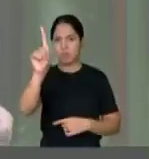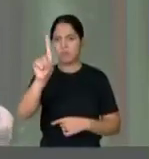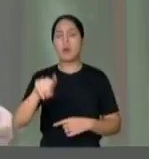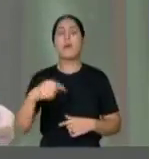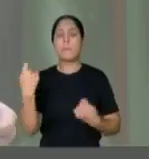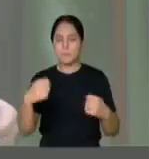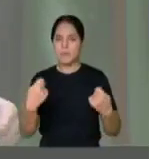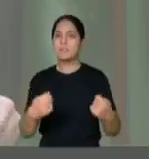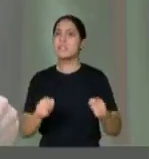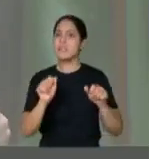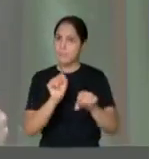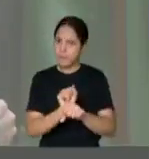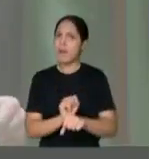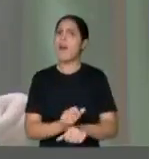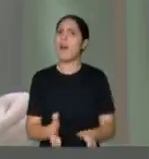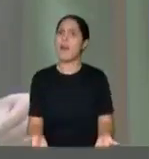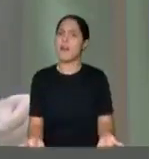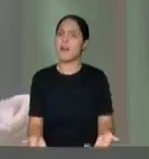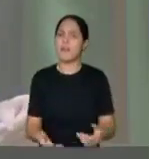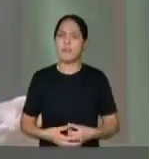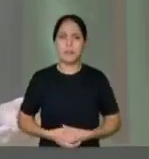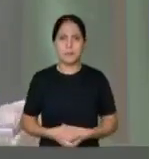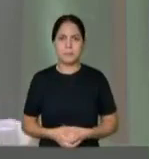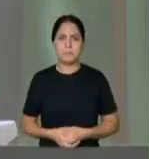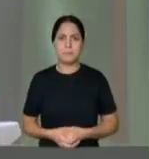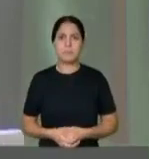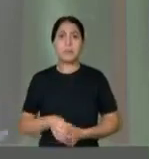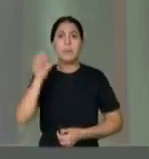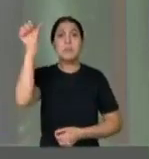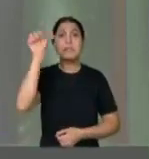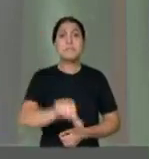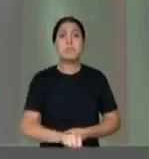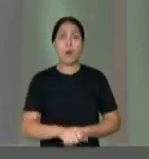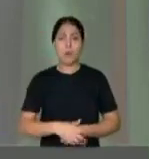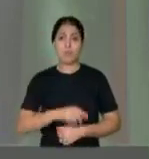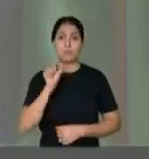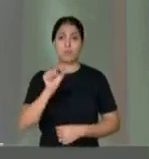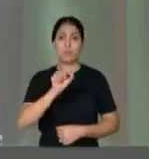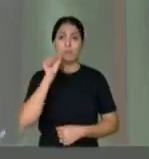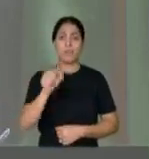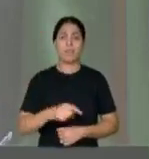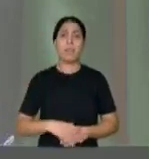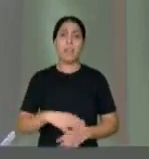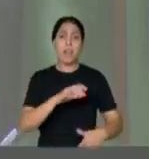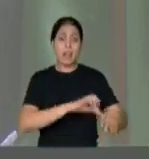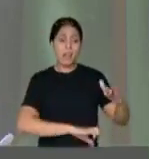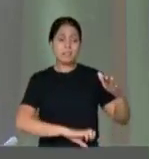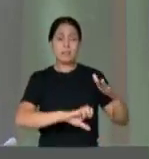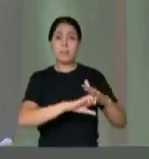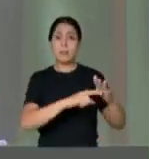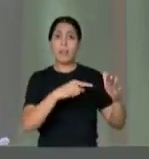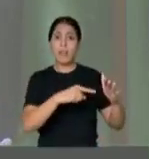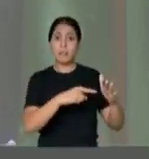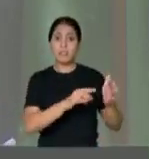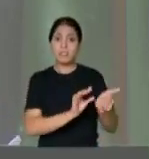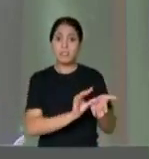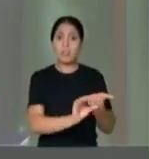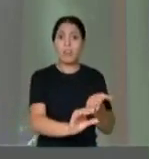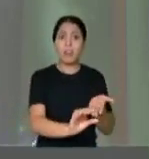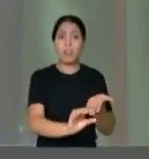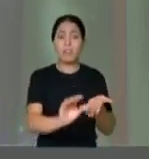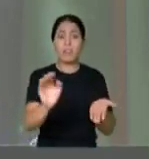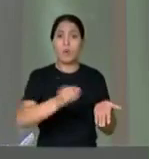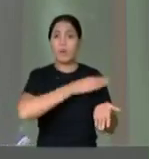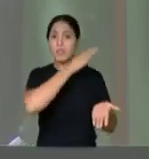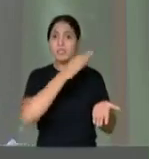precisa cessar. Pior que isso, senhores deputados, vão quebrar as empresas que investiram nisso, que